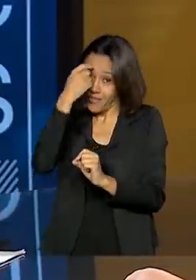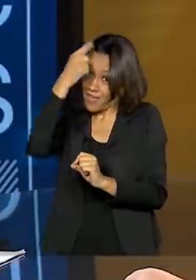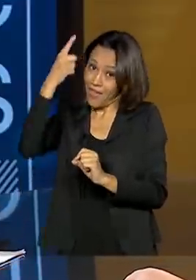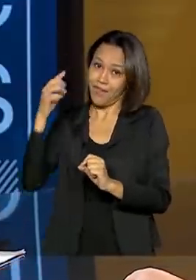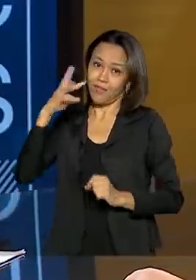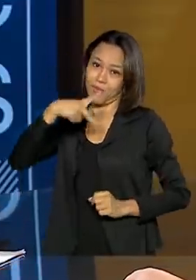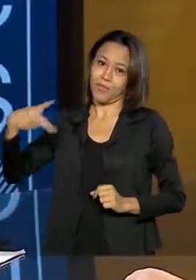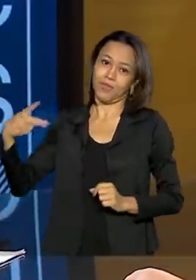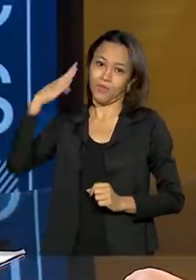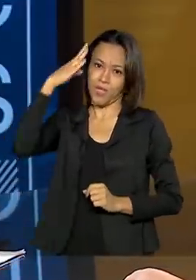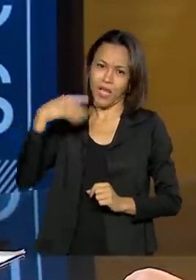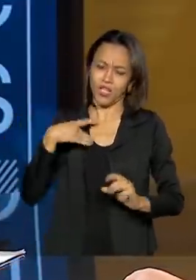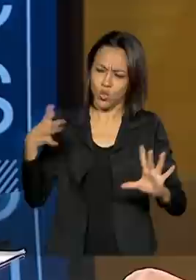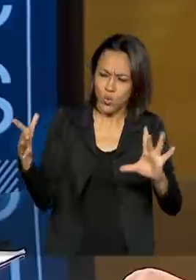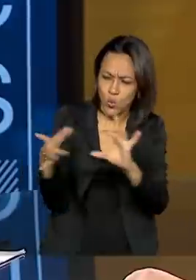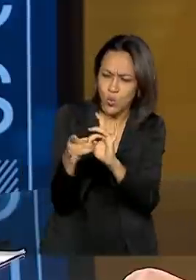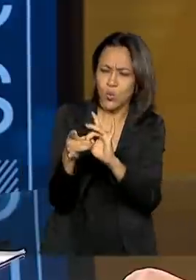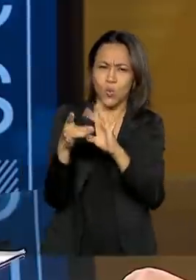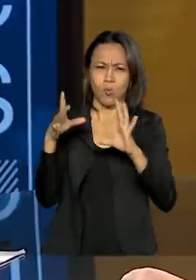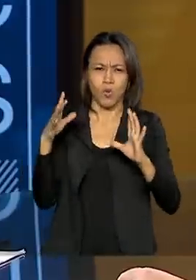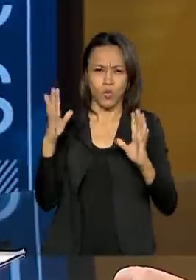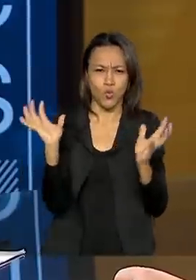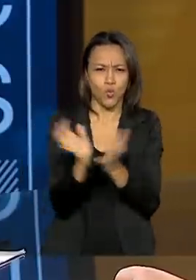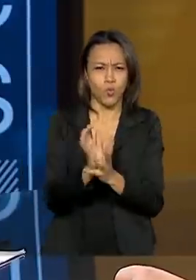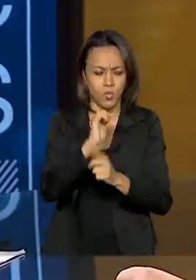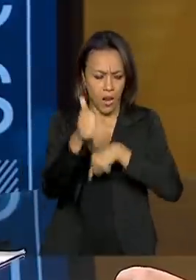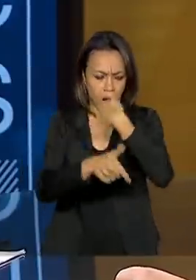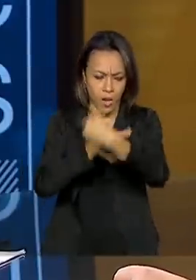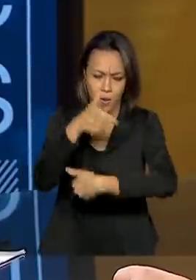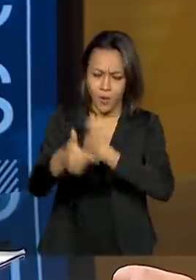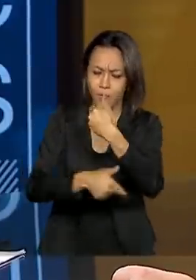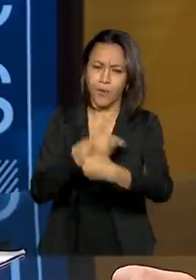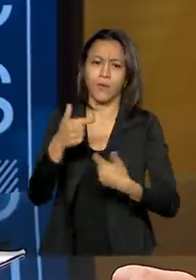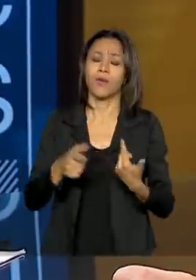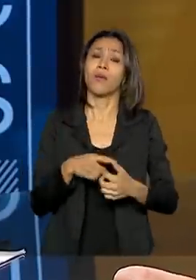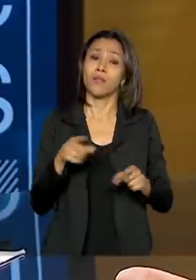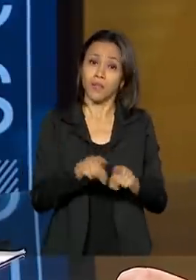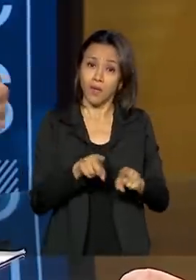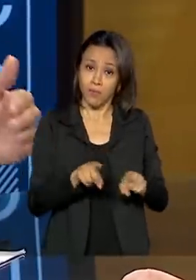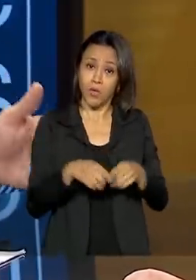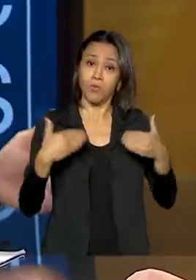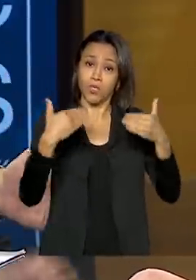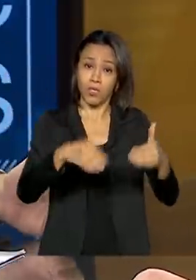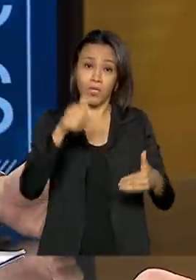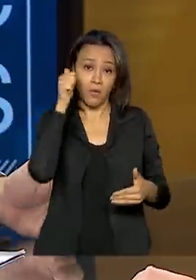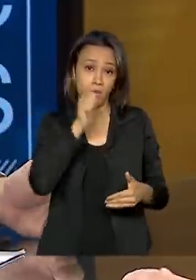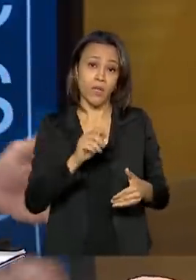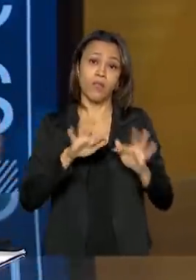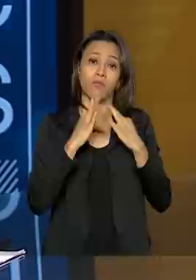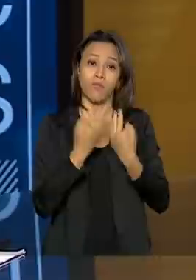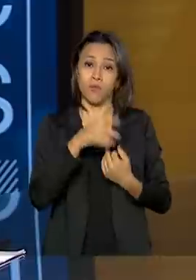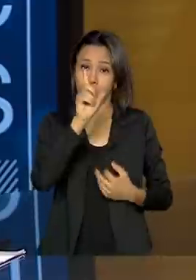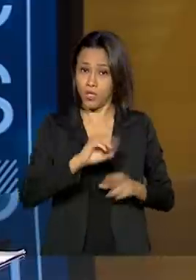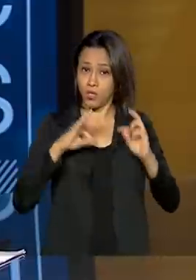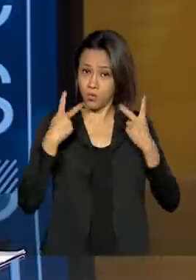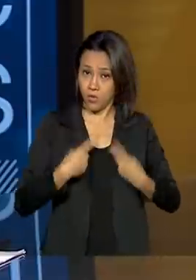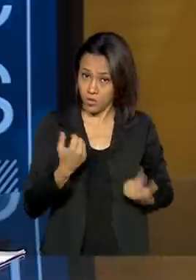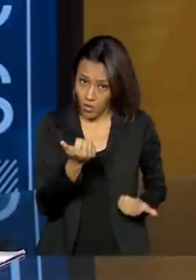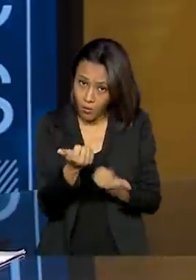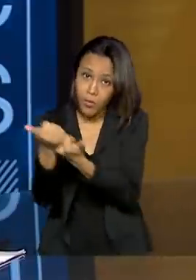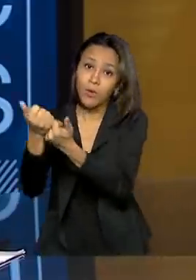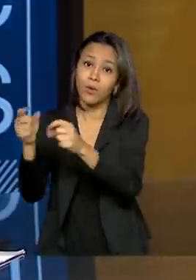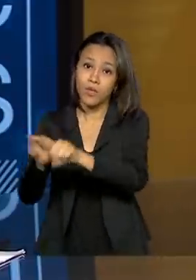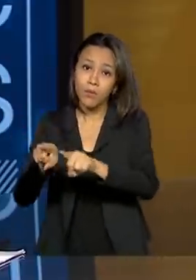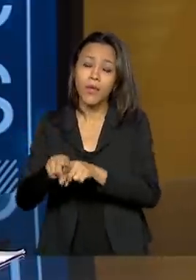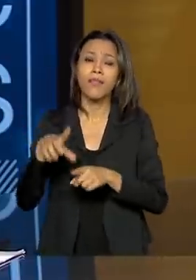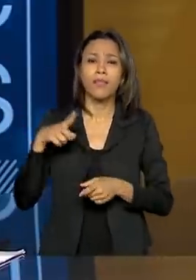sinergia, de união. É um time o governo, né? Porque o Ministério da Mulher e da Família dos Direitos Humanos colaborou com recursos, houve doações